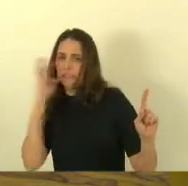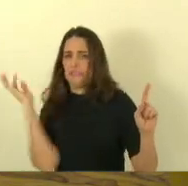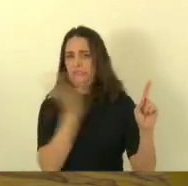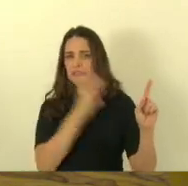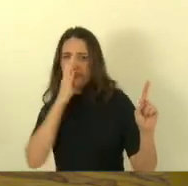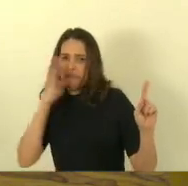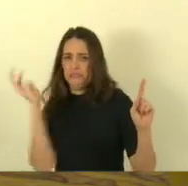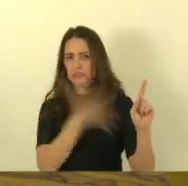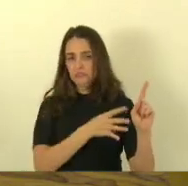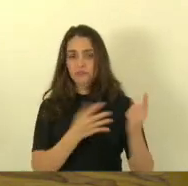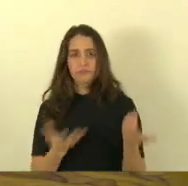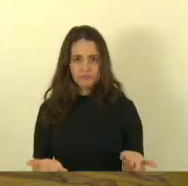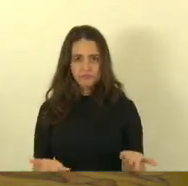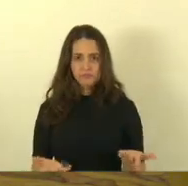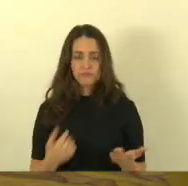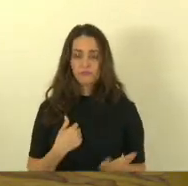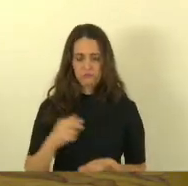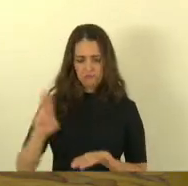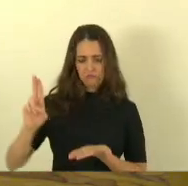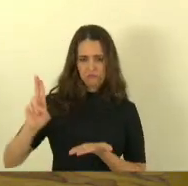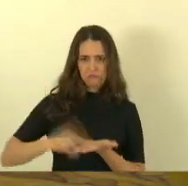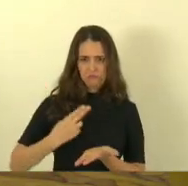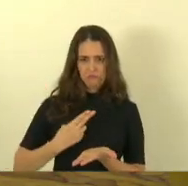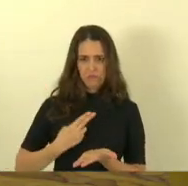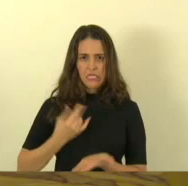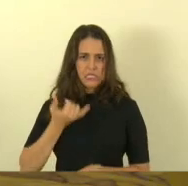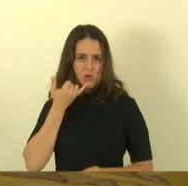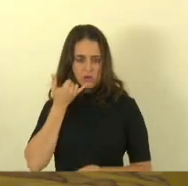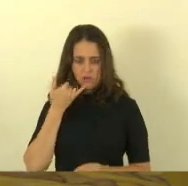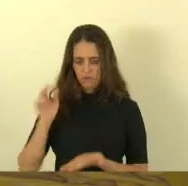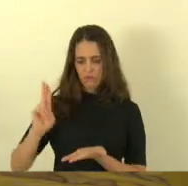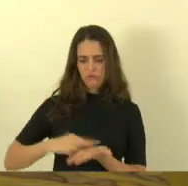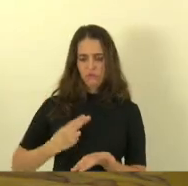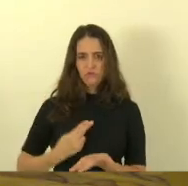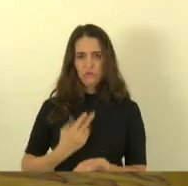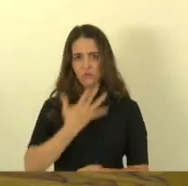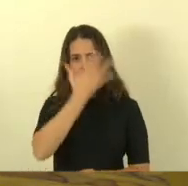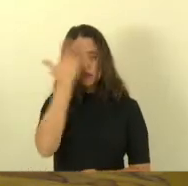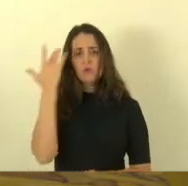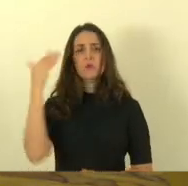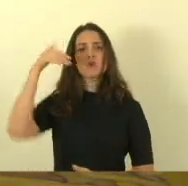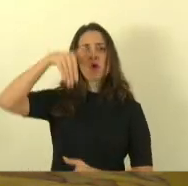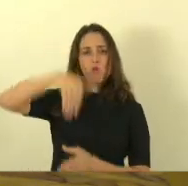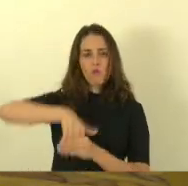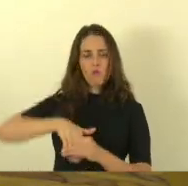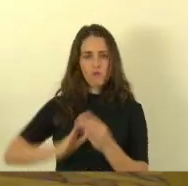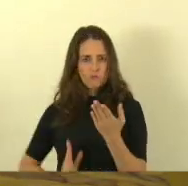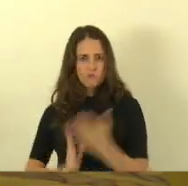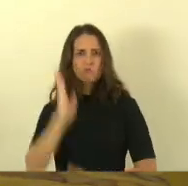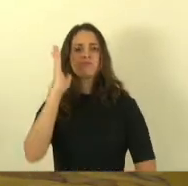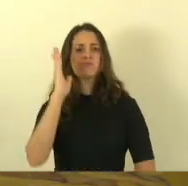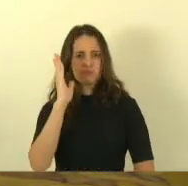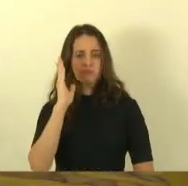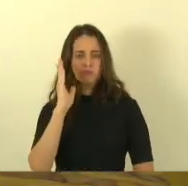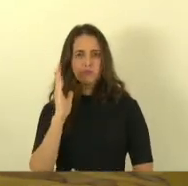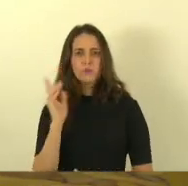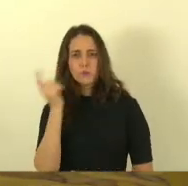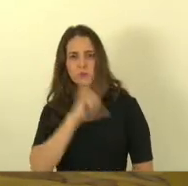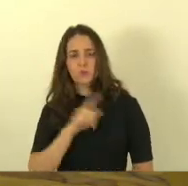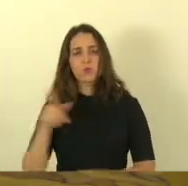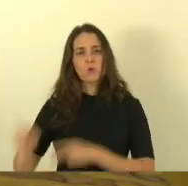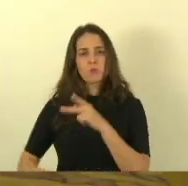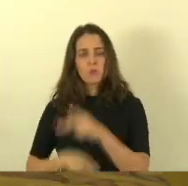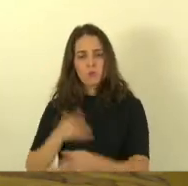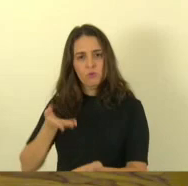recebi aqui no meu celular uma pessoa que foi eleita pelo voto popular, que está no seu